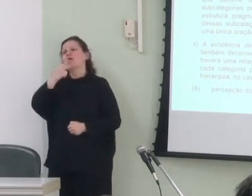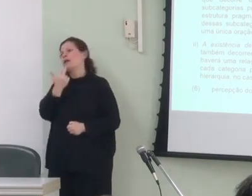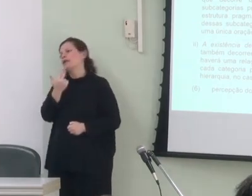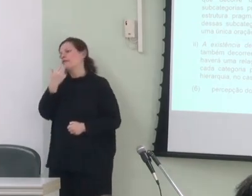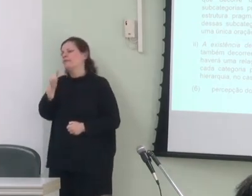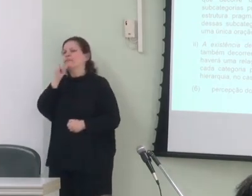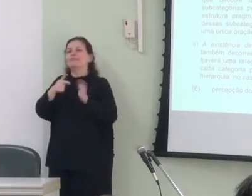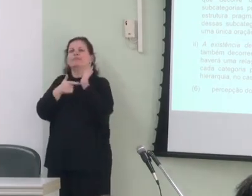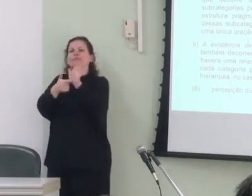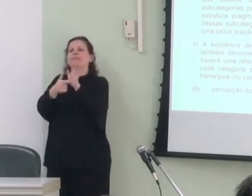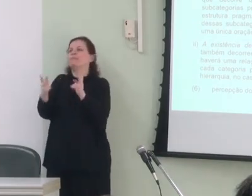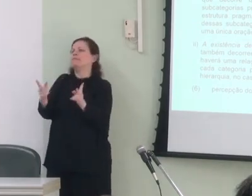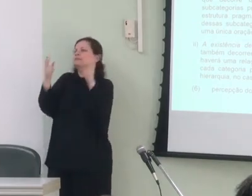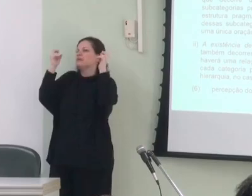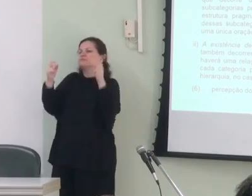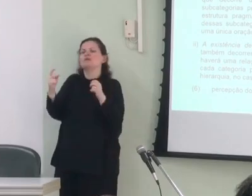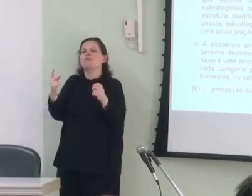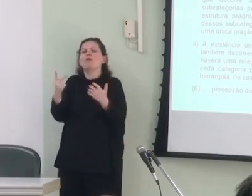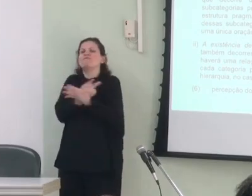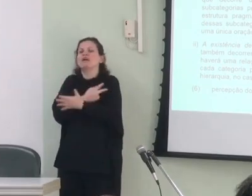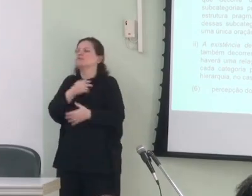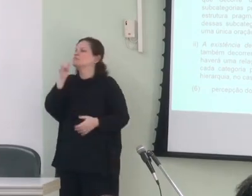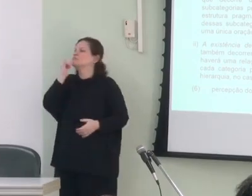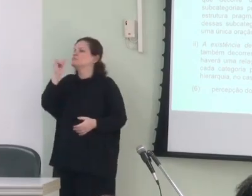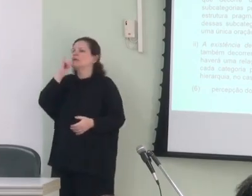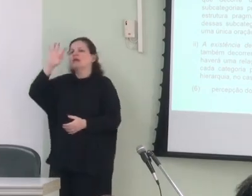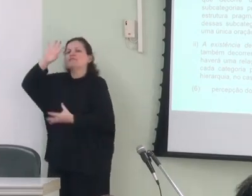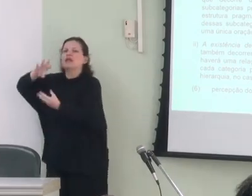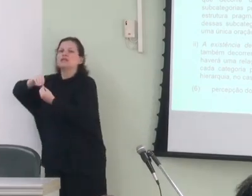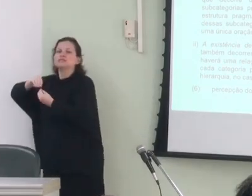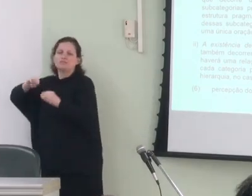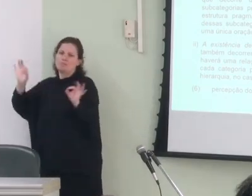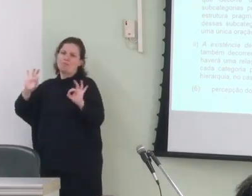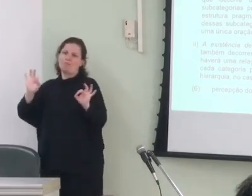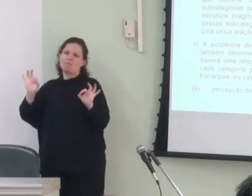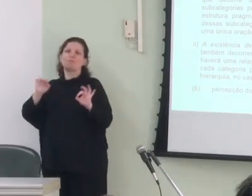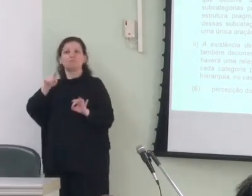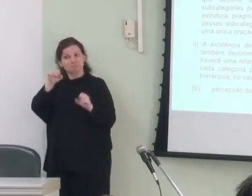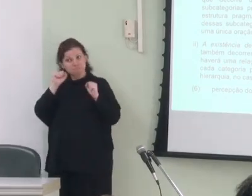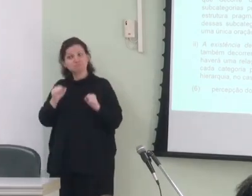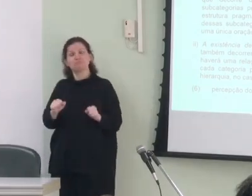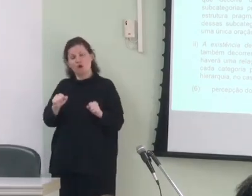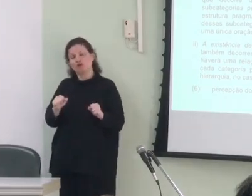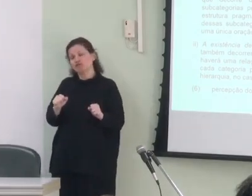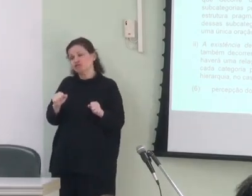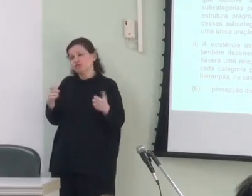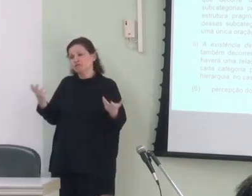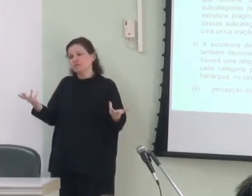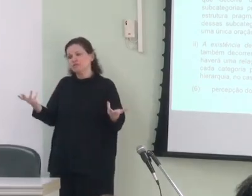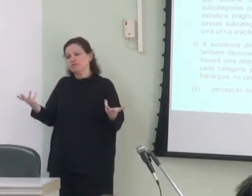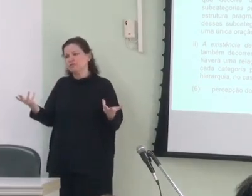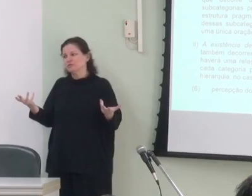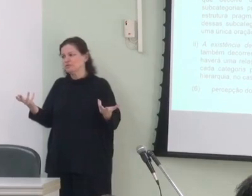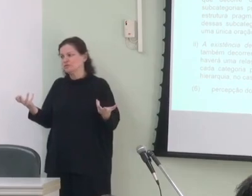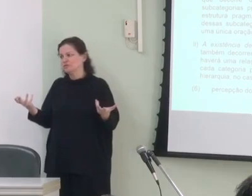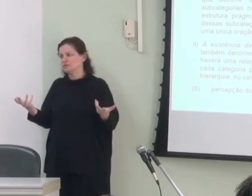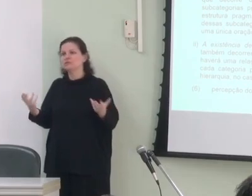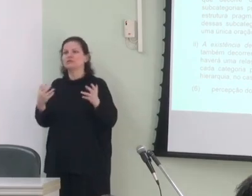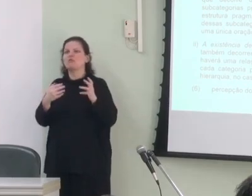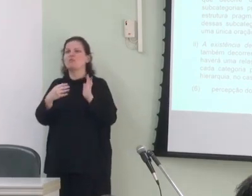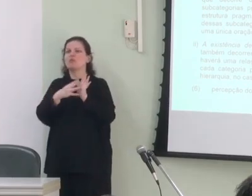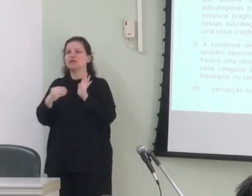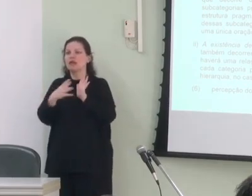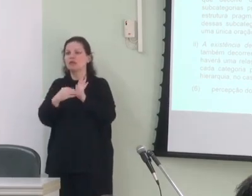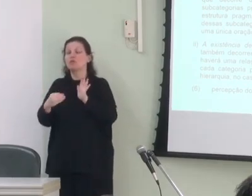que expresse percepção do evento por exemplo e inferência no entanto você pode sem portanto o modelo do meio